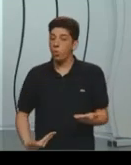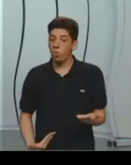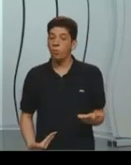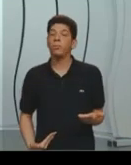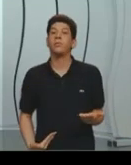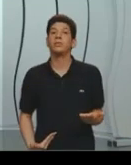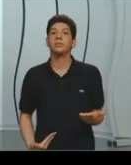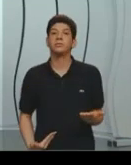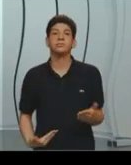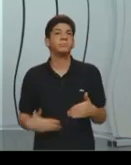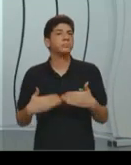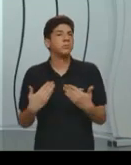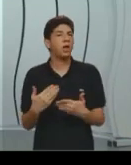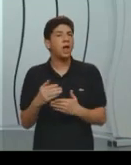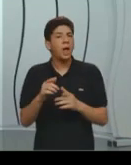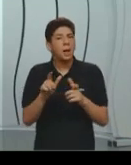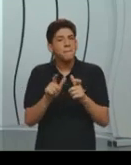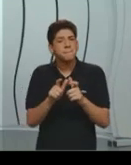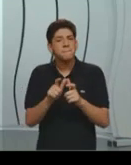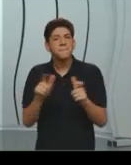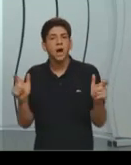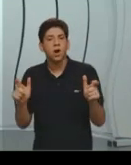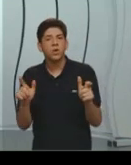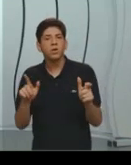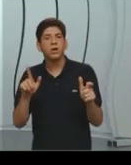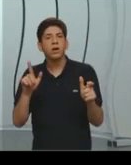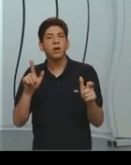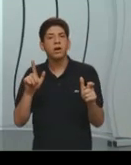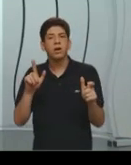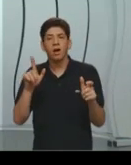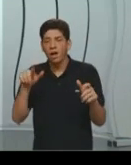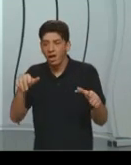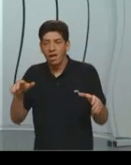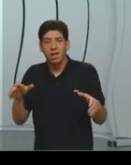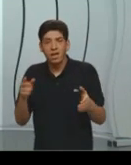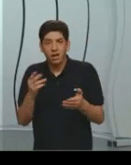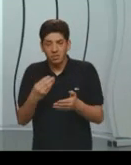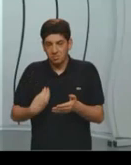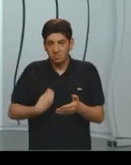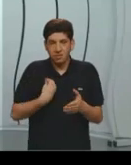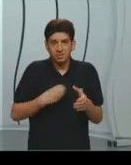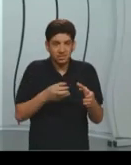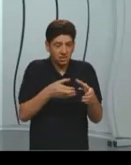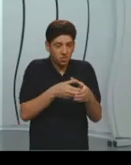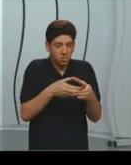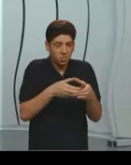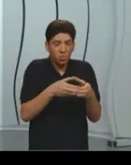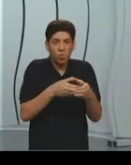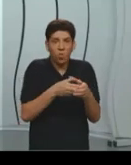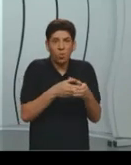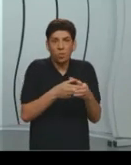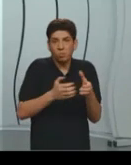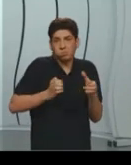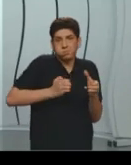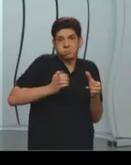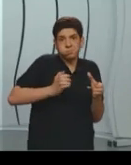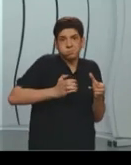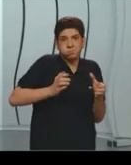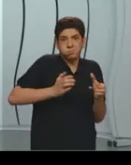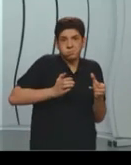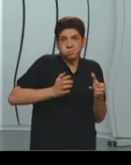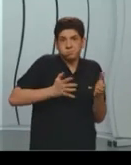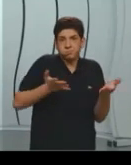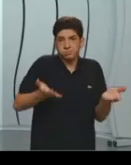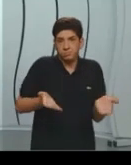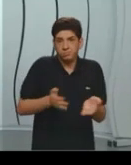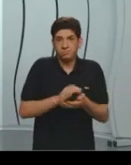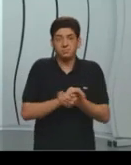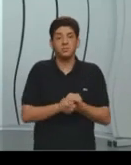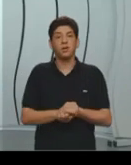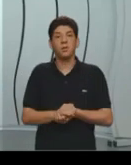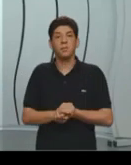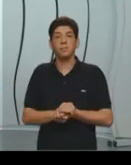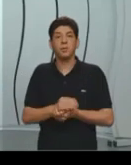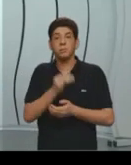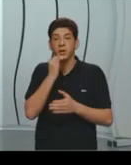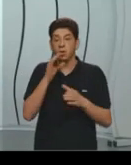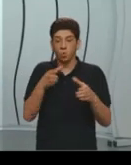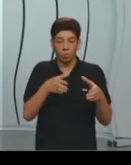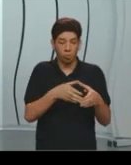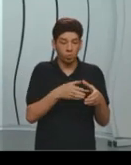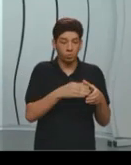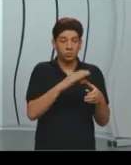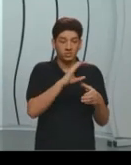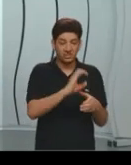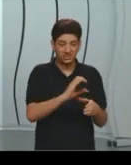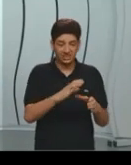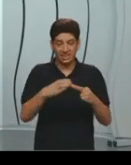tinha o maior grupo de alunos que faz parte do menor grupo da população. Então, já a classe C, D e a E nem passavam lá na porta,